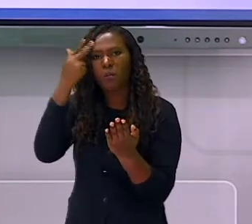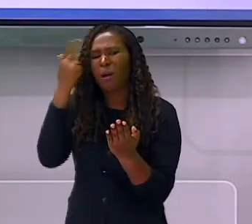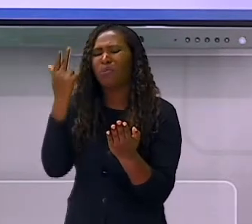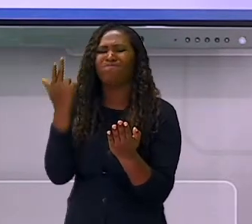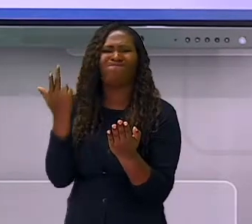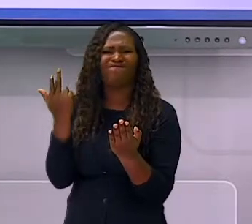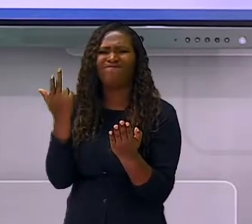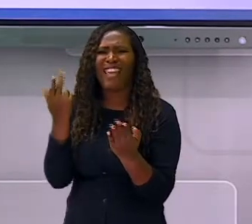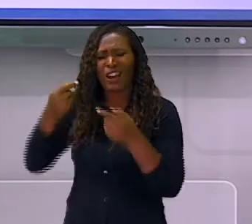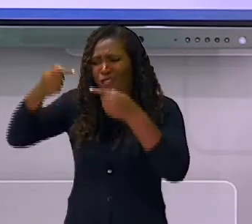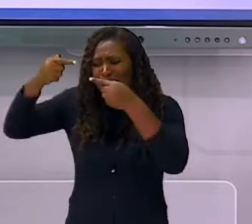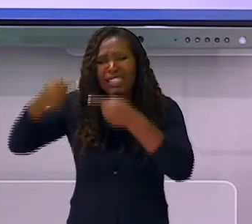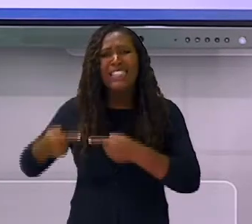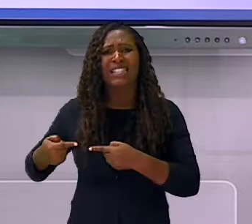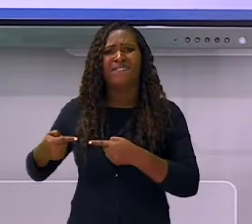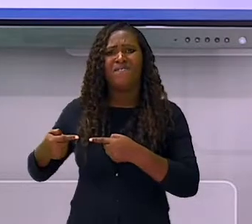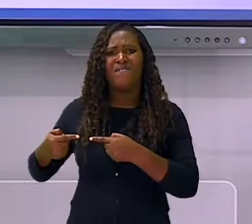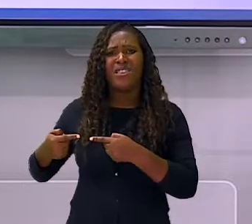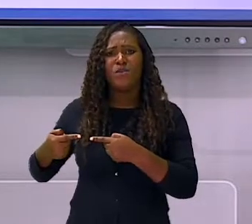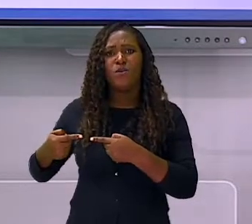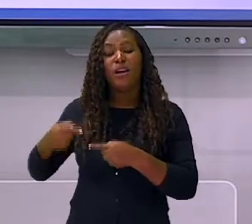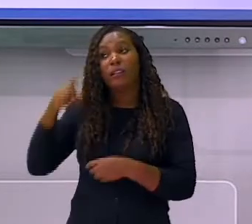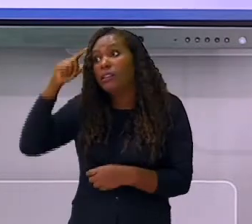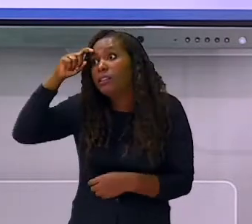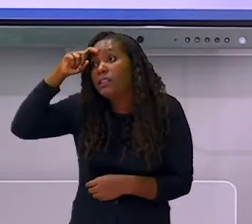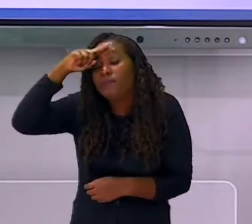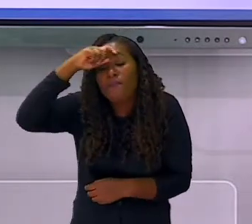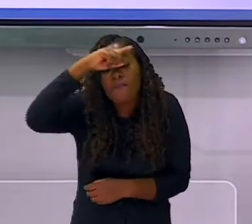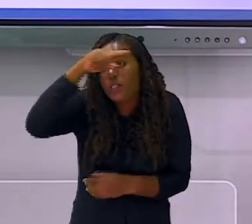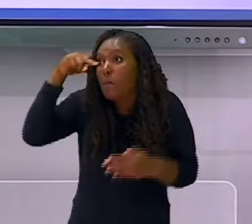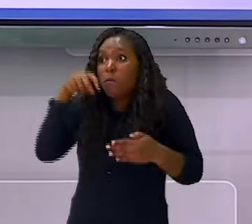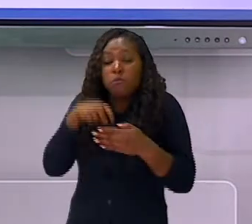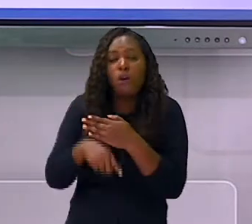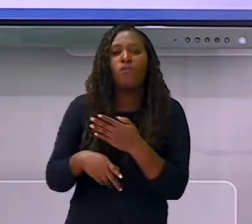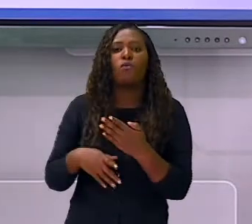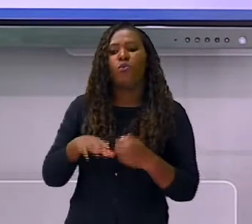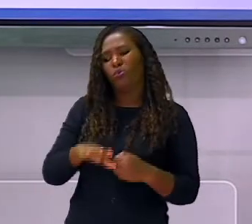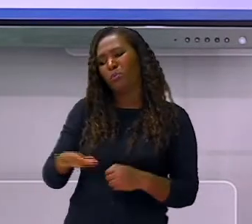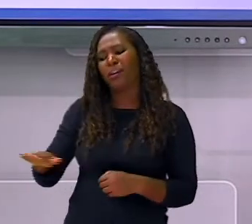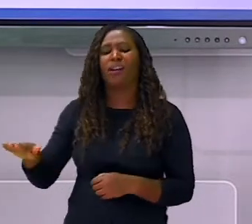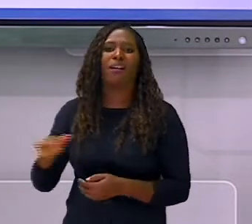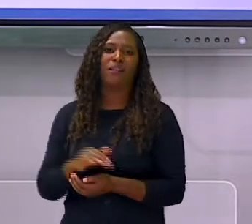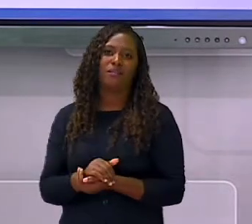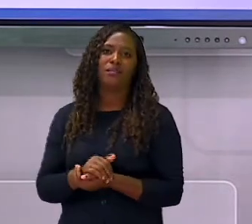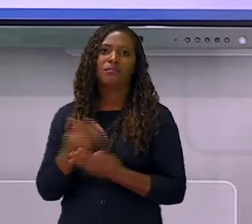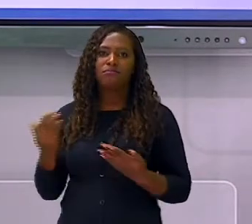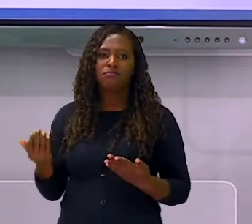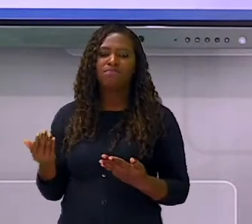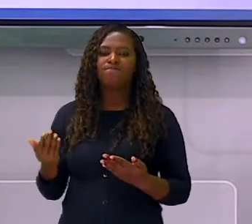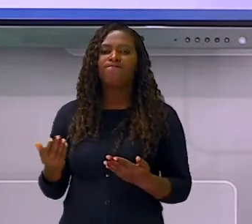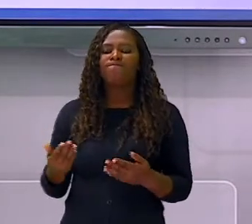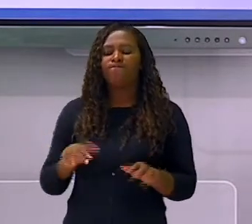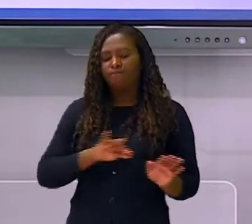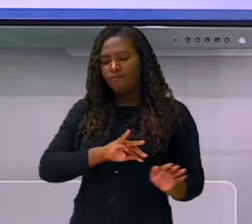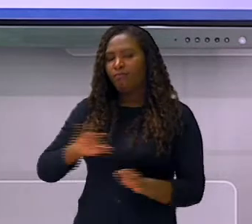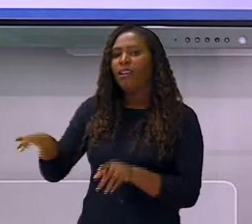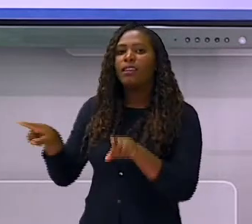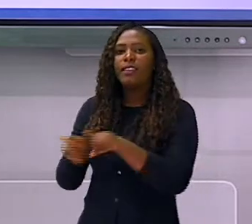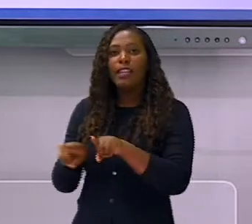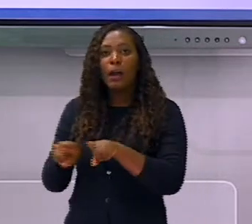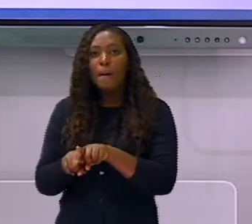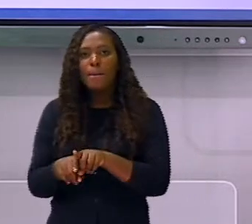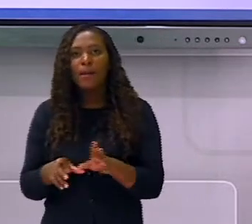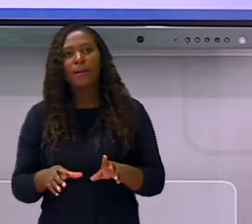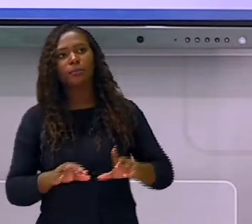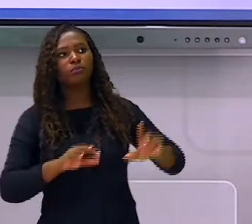Outra característica que nós podemos citar é a dificuldade em copiar de livros e lá do quadro também, porque essas